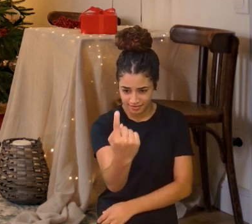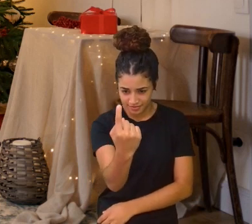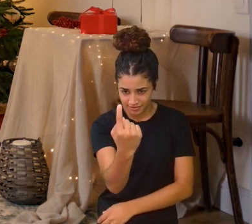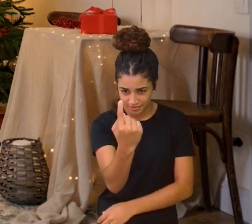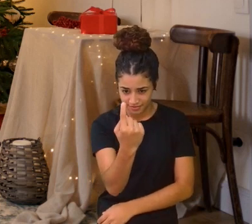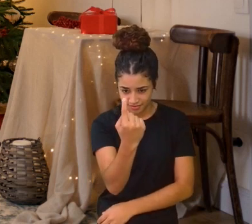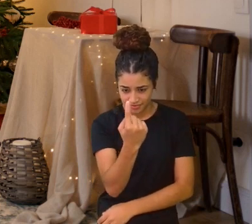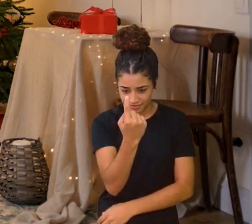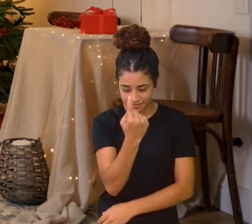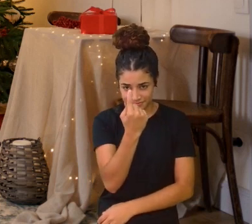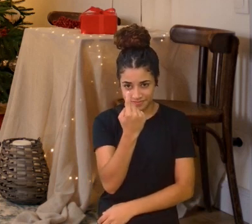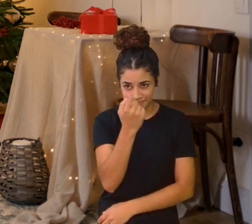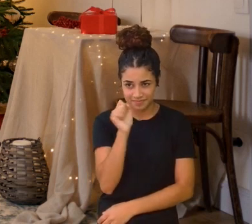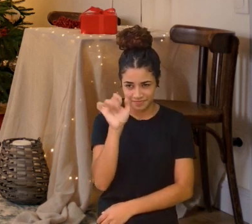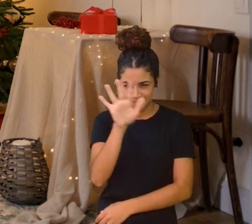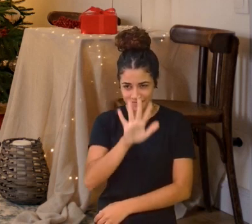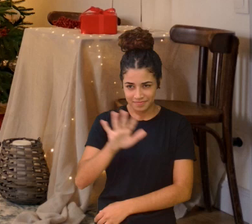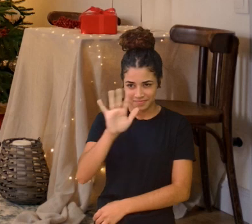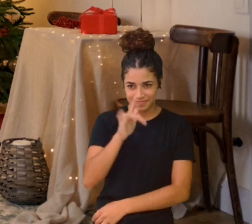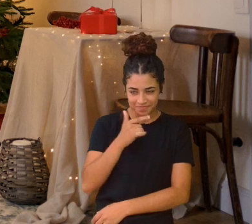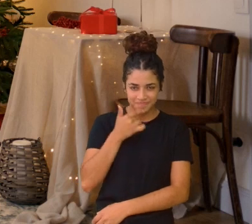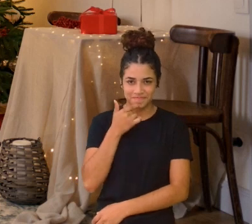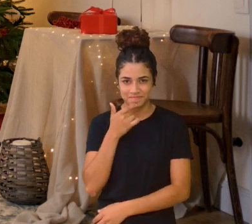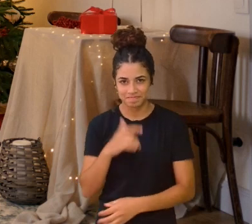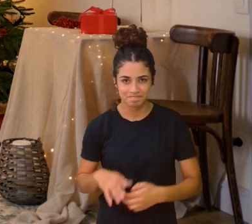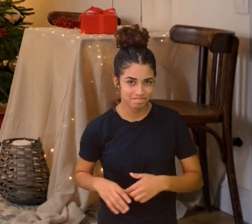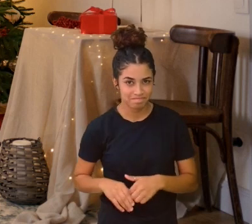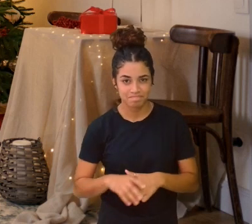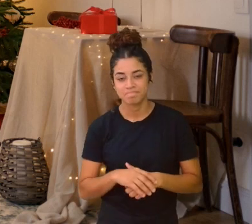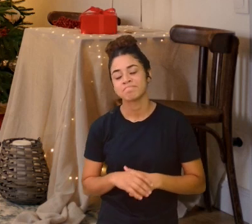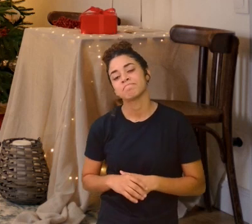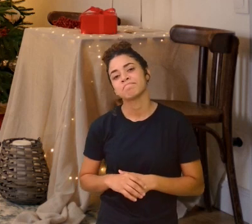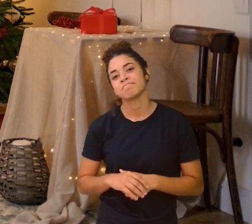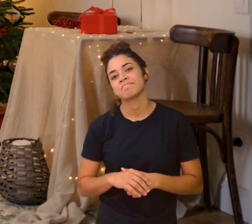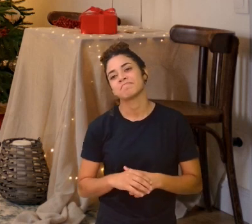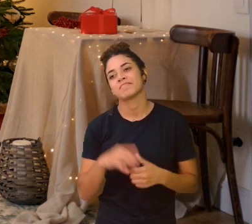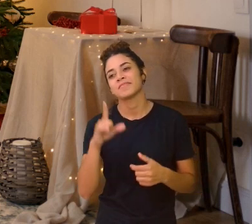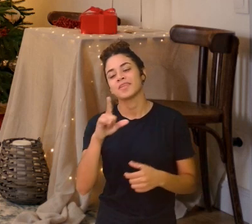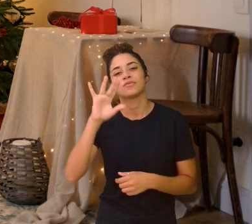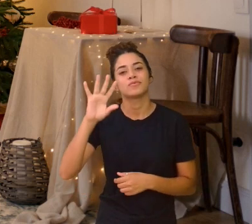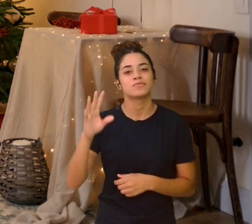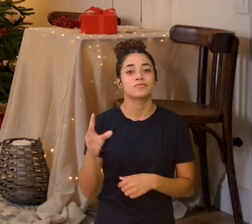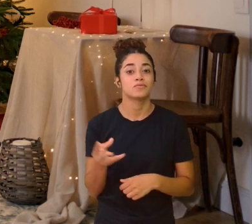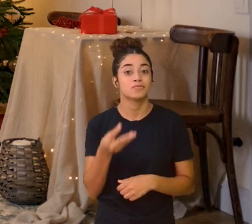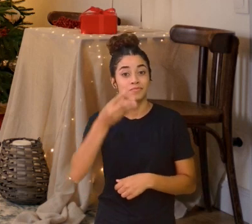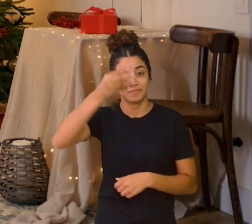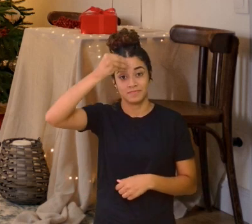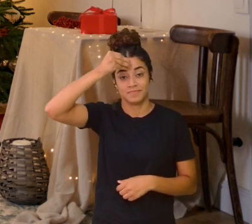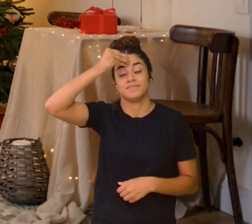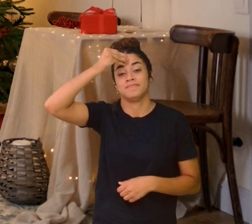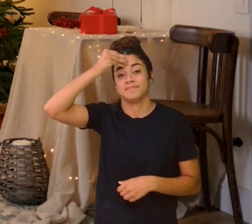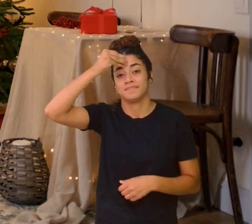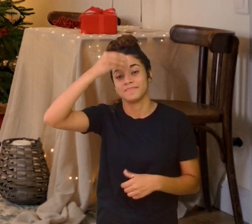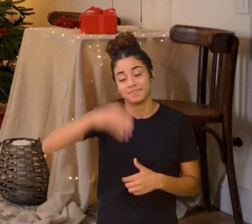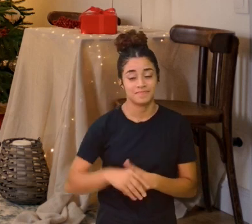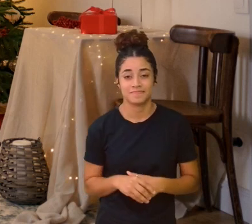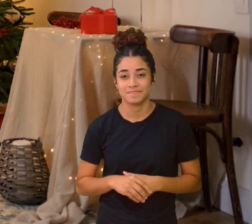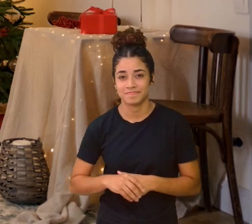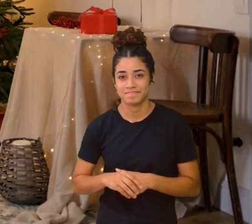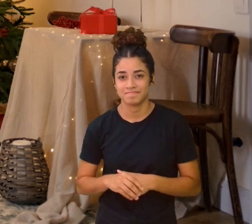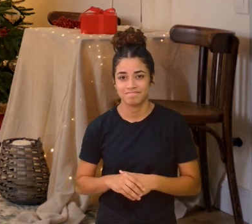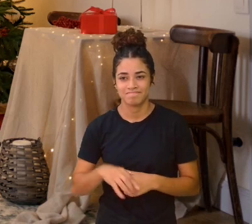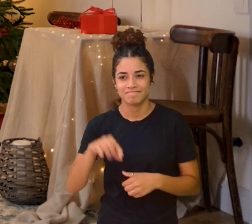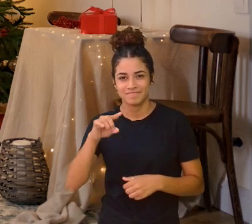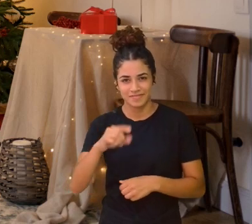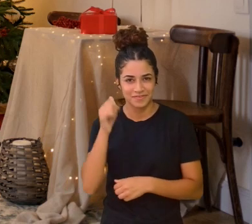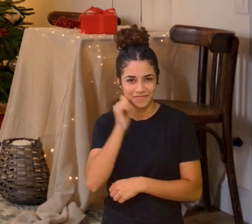com o semblante enternecido Deu um beijo em sua testa Clara